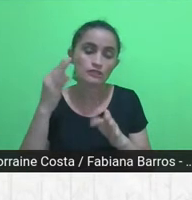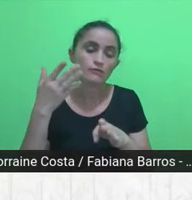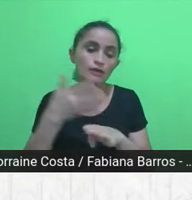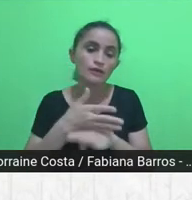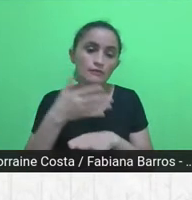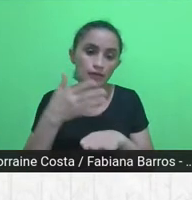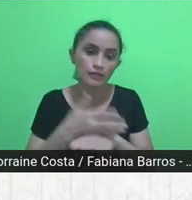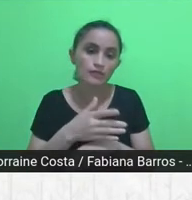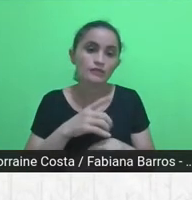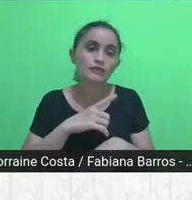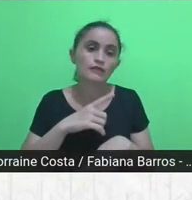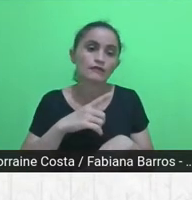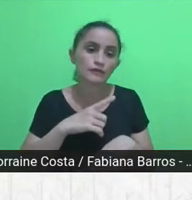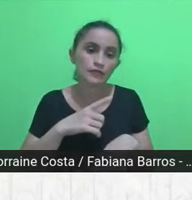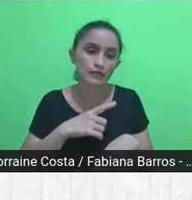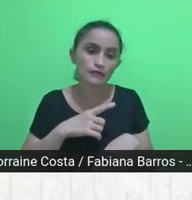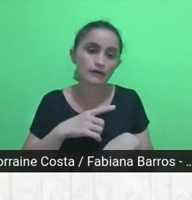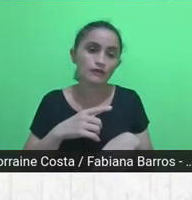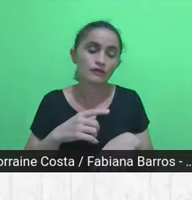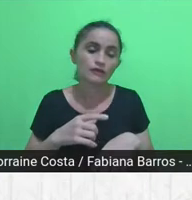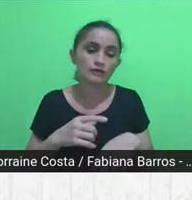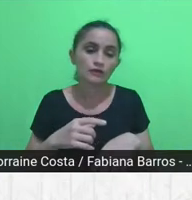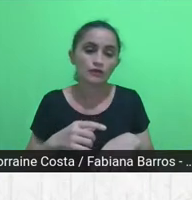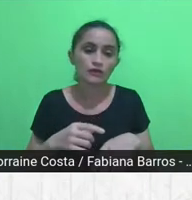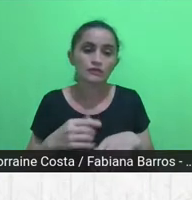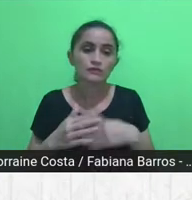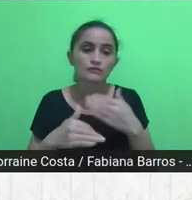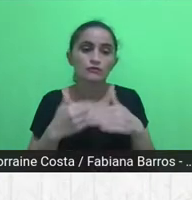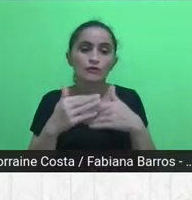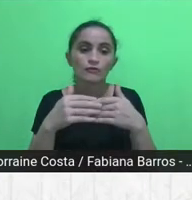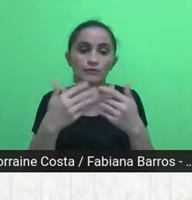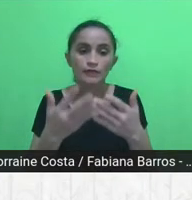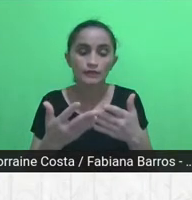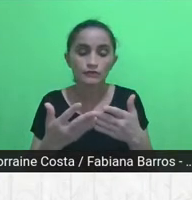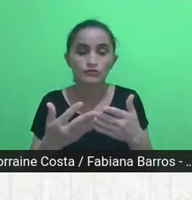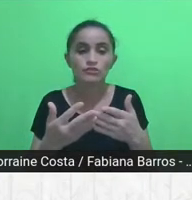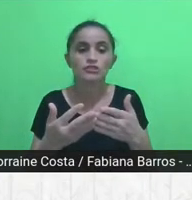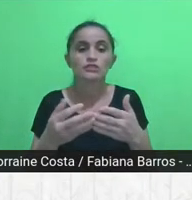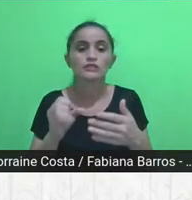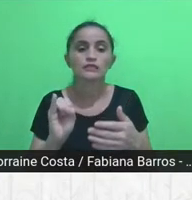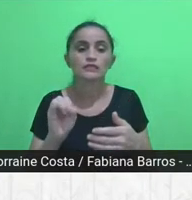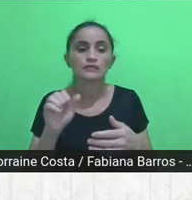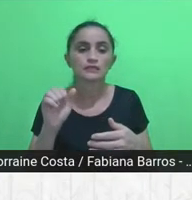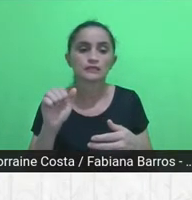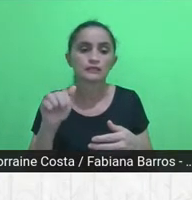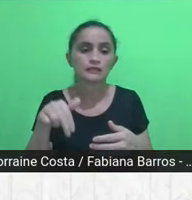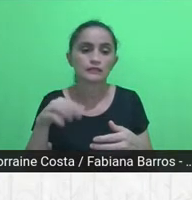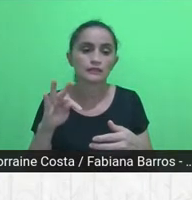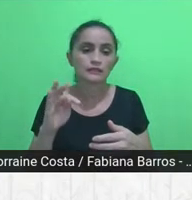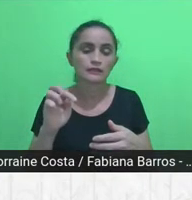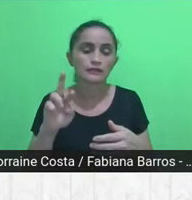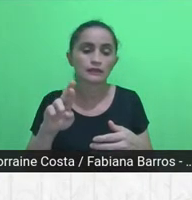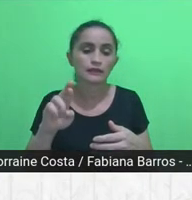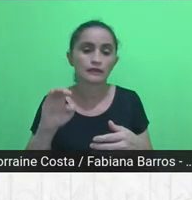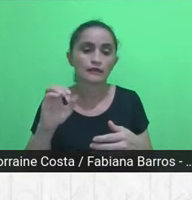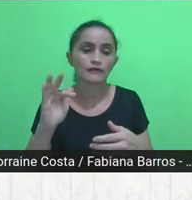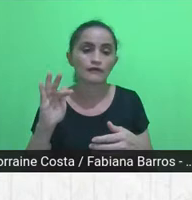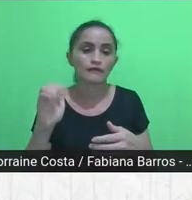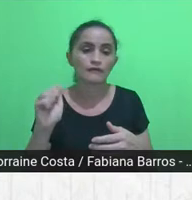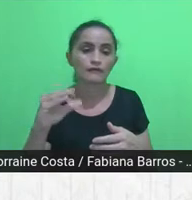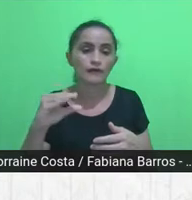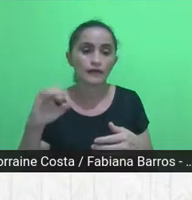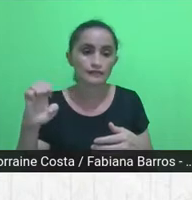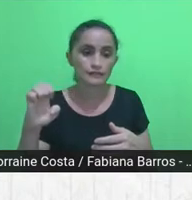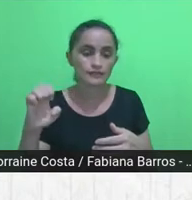também, para essas oficinas e essas atividades, um curso, né, uma capacitação técnica para